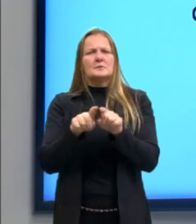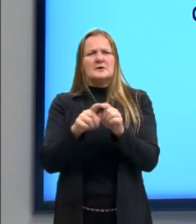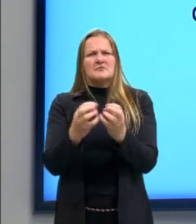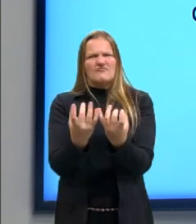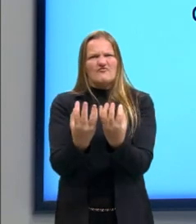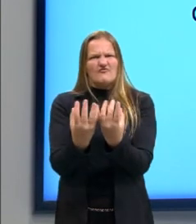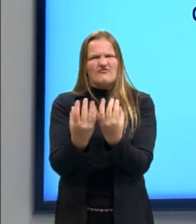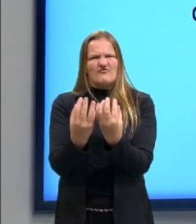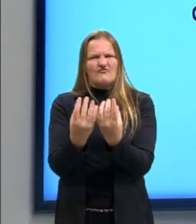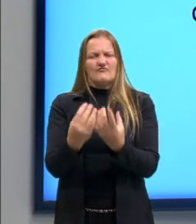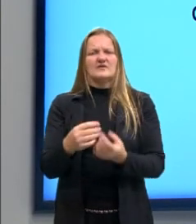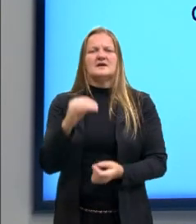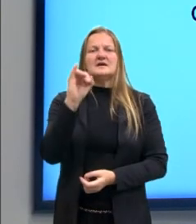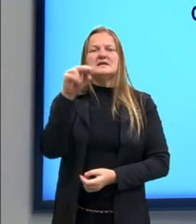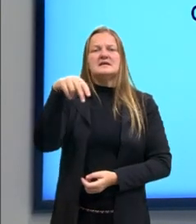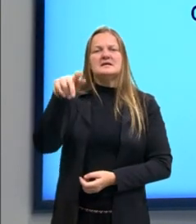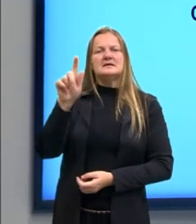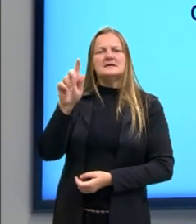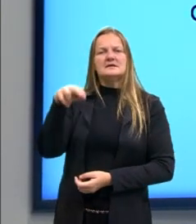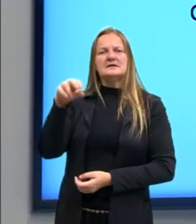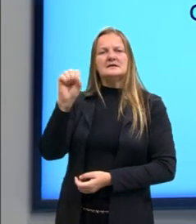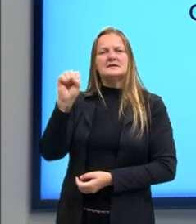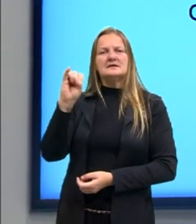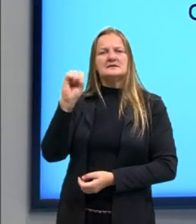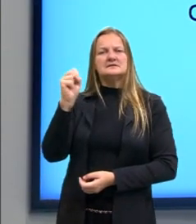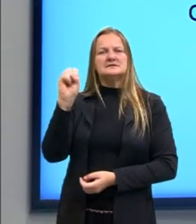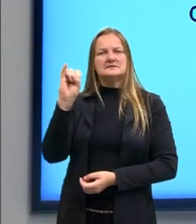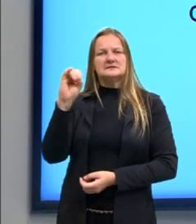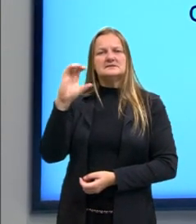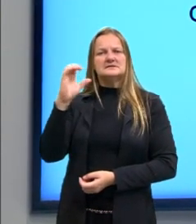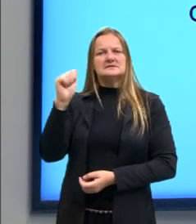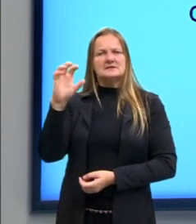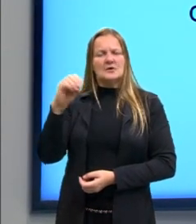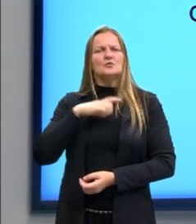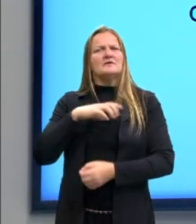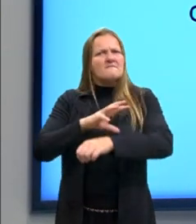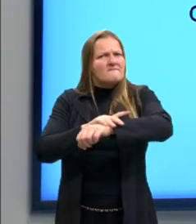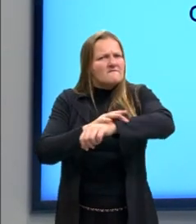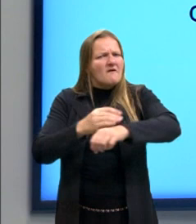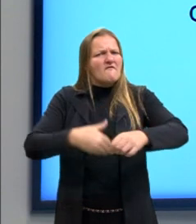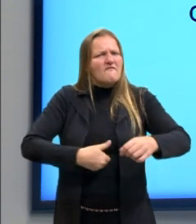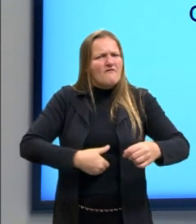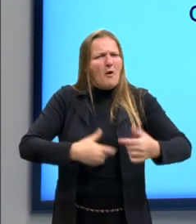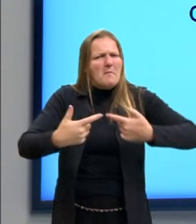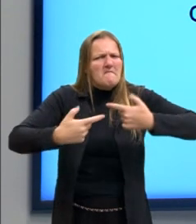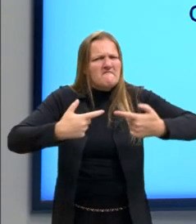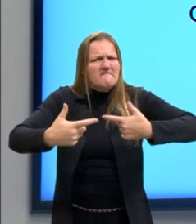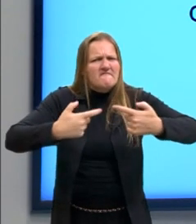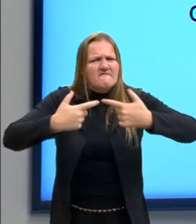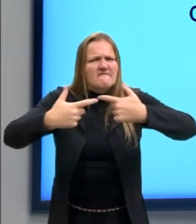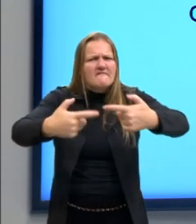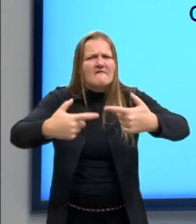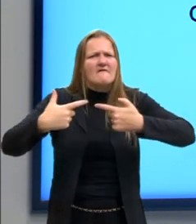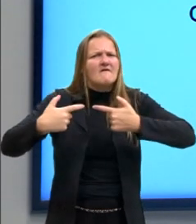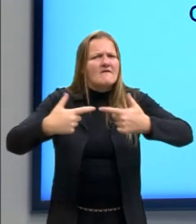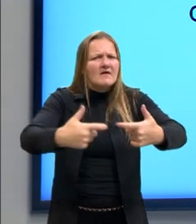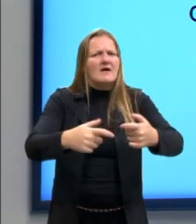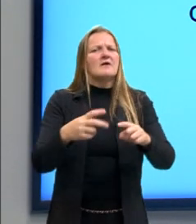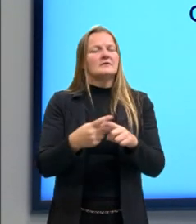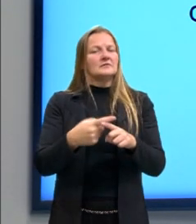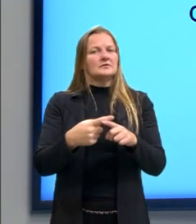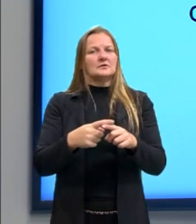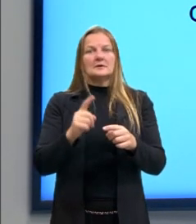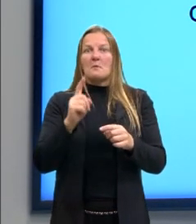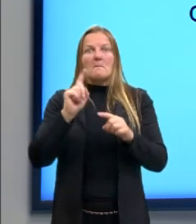É um período que teve muita fome, muitas pestes, muitas guerras. Então, a gente não quer, de forma alguma,